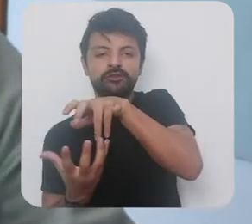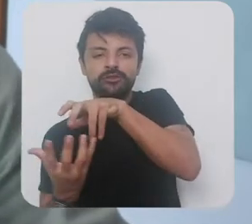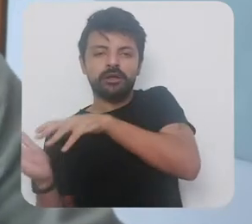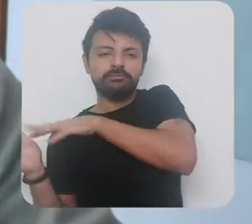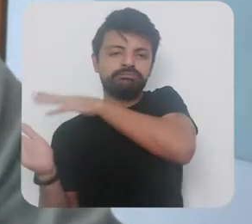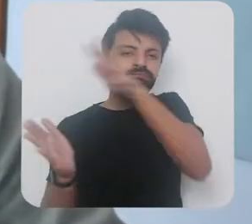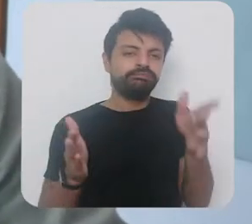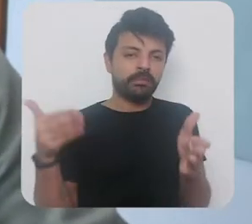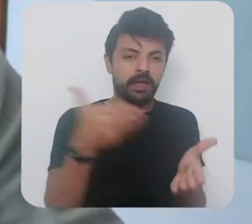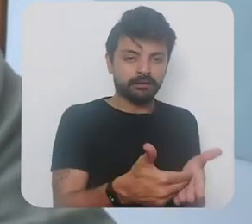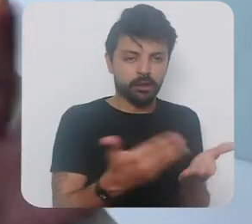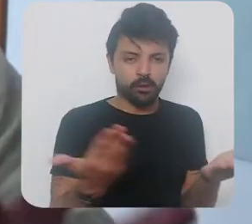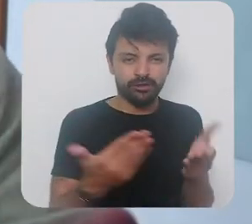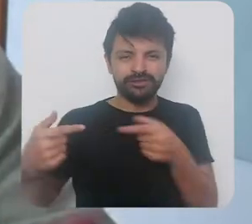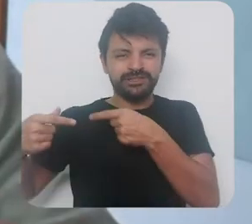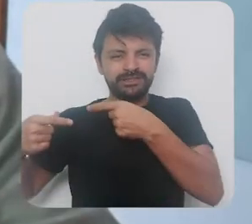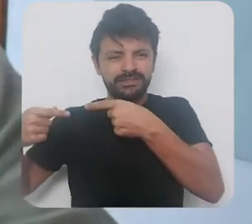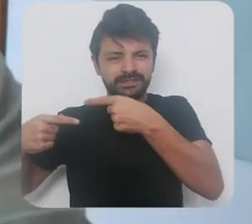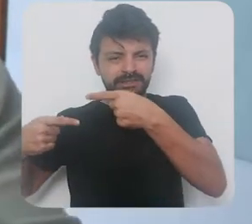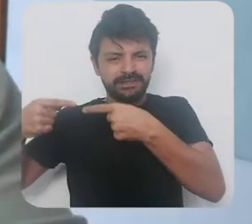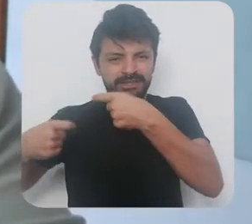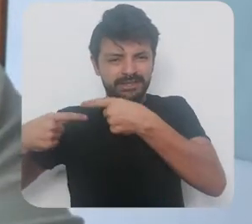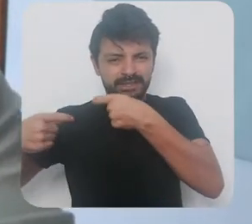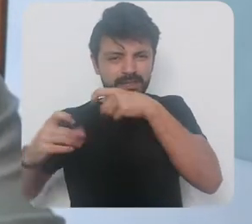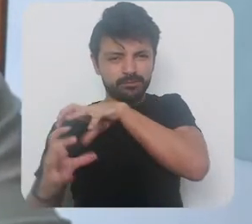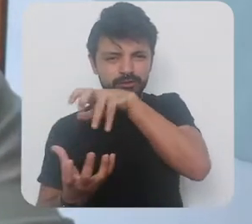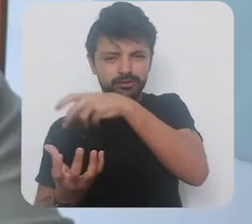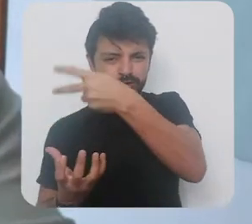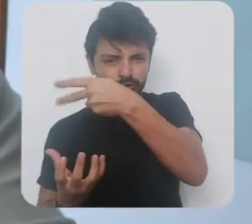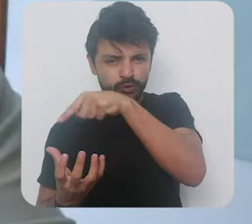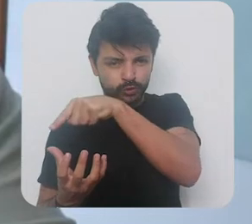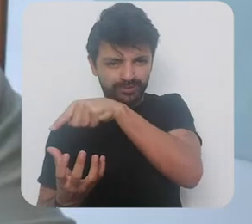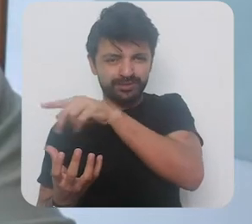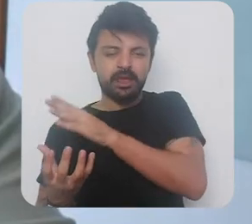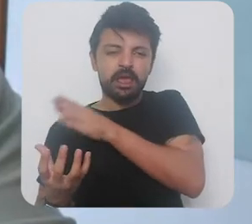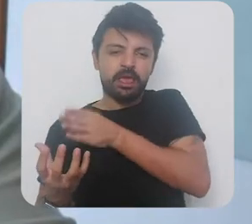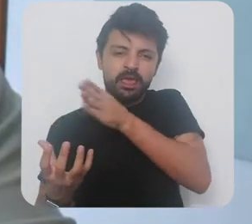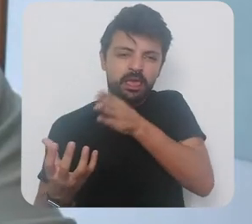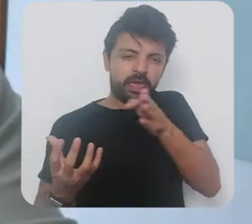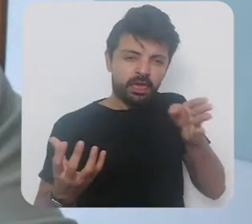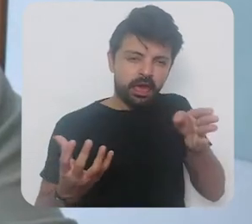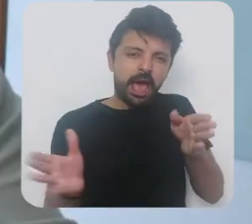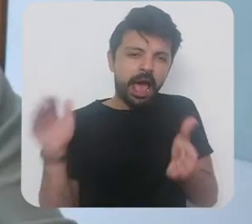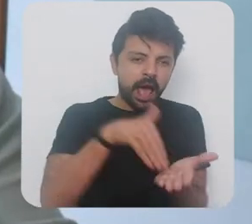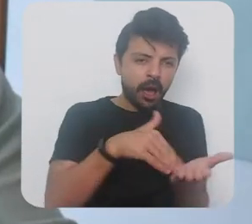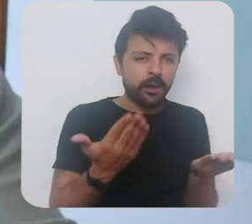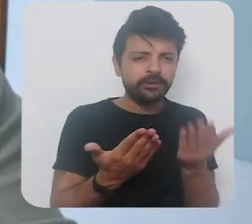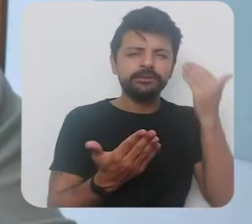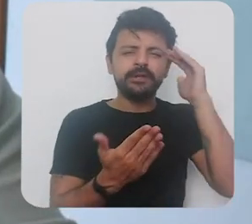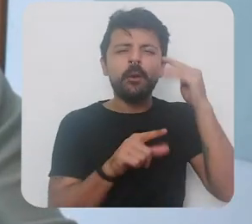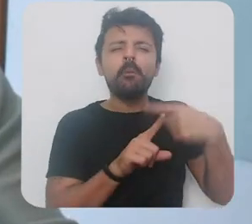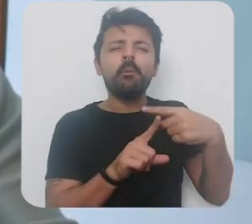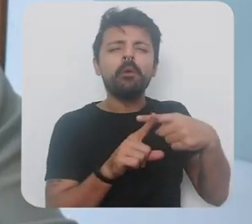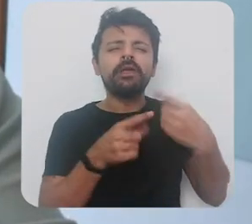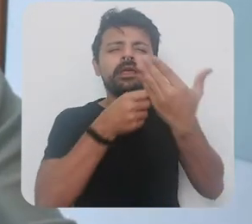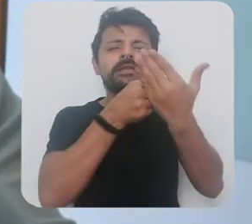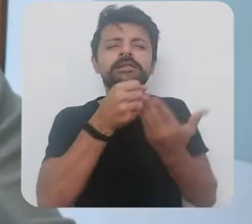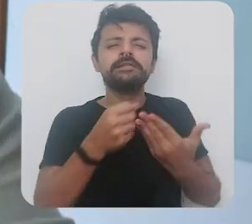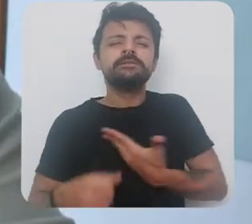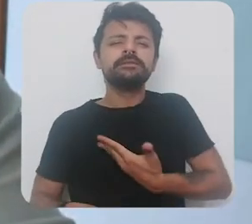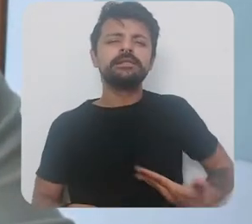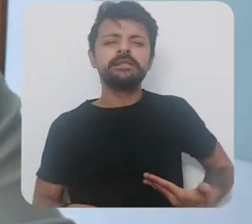hoje para entender o problema de por que que os Estados estão limitados